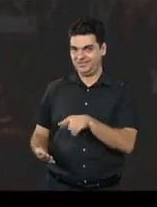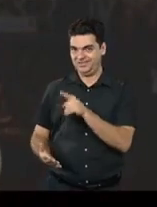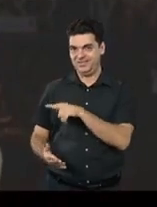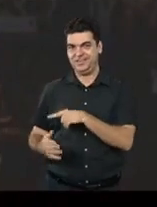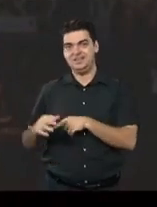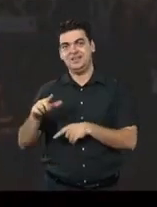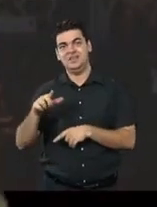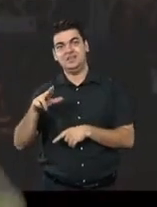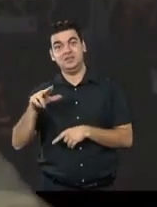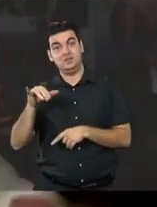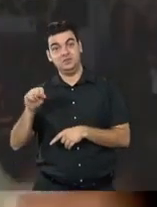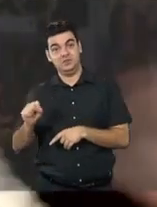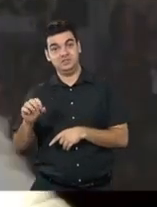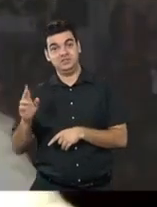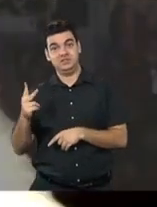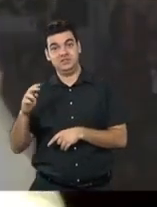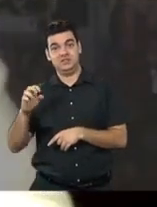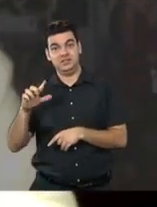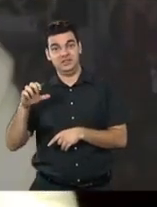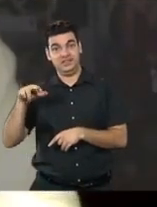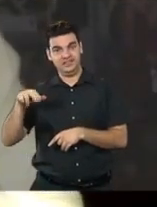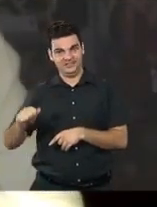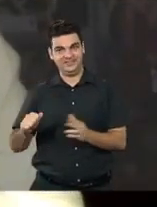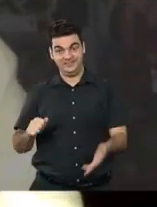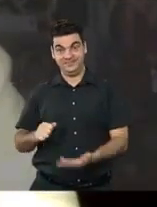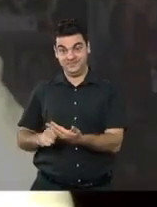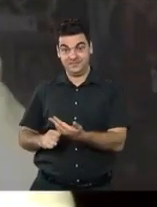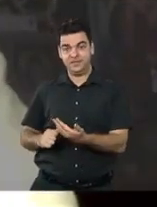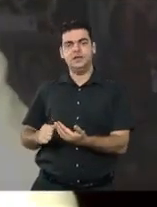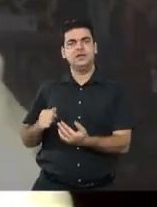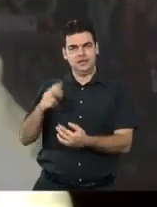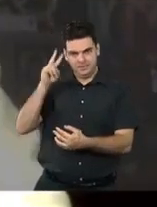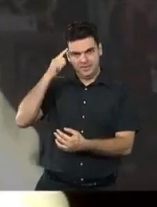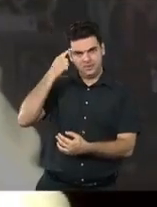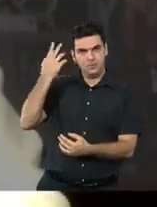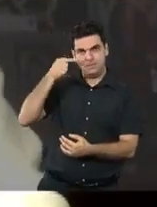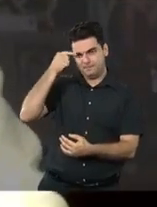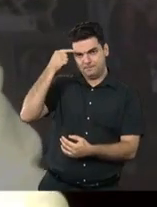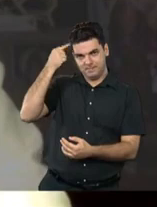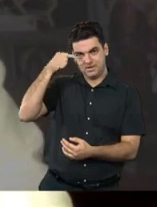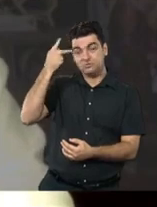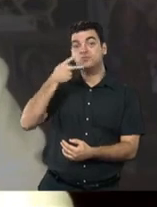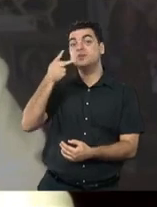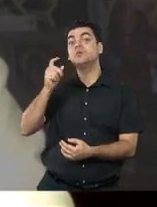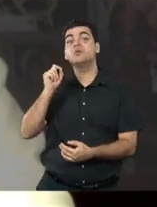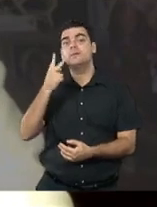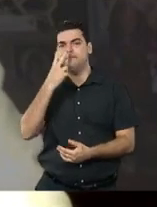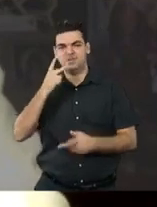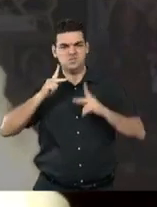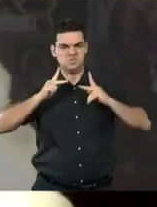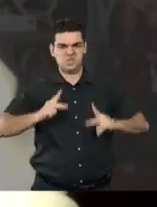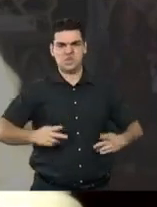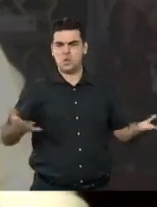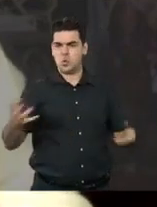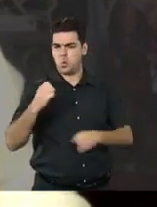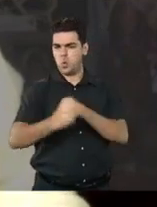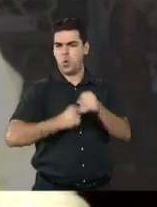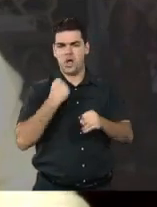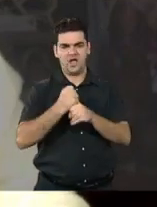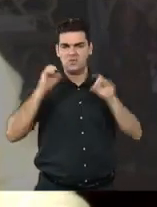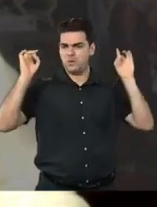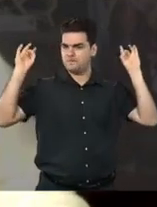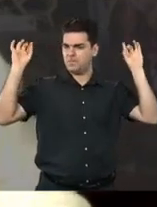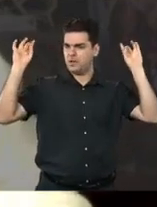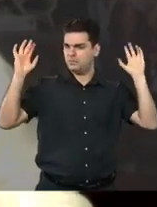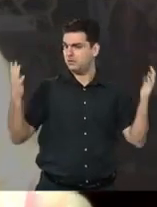Helena Trajano, entre tantas coisas como o ministro Barroso apresentou aqui, ela eleita a personalidade do ano, ela